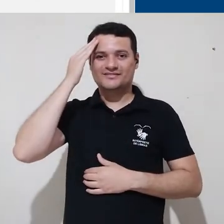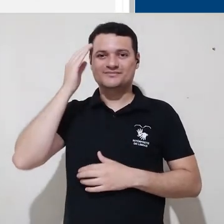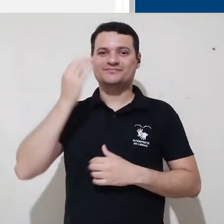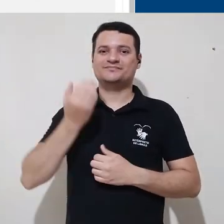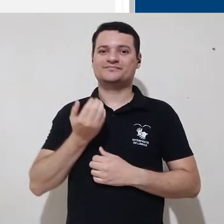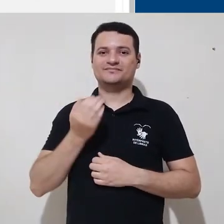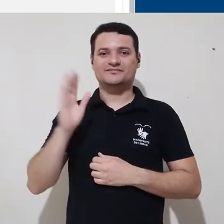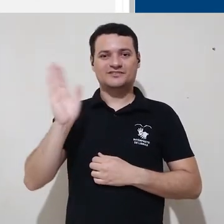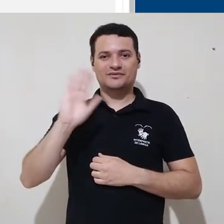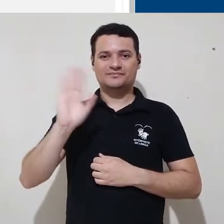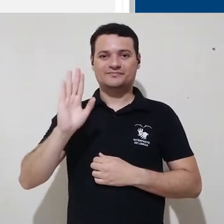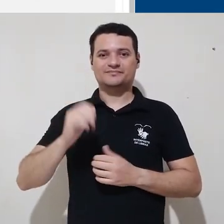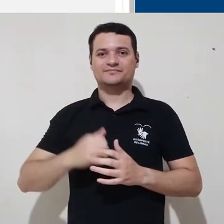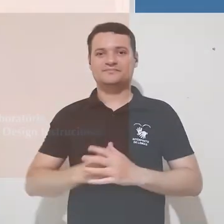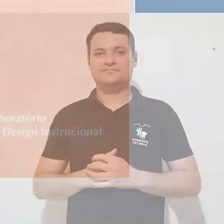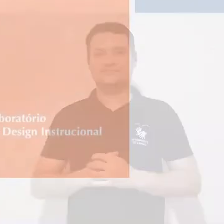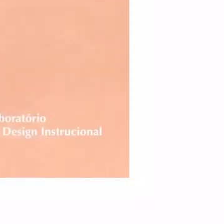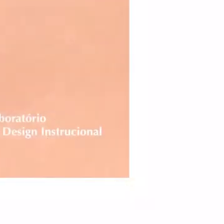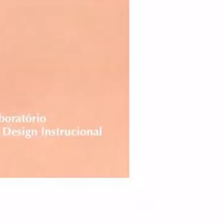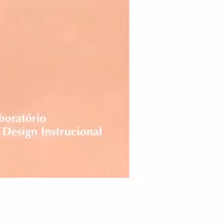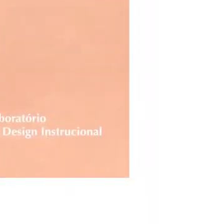entendido. Até a próxima aula.